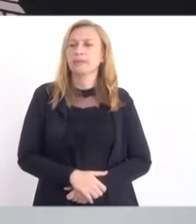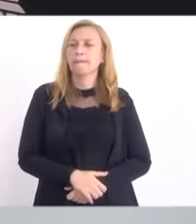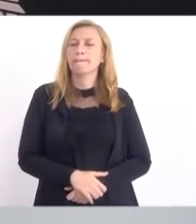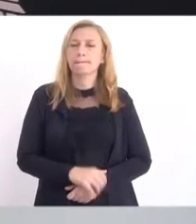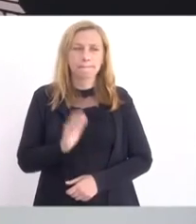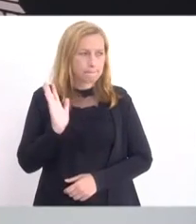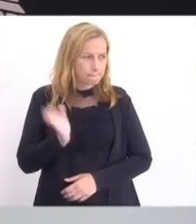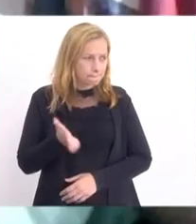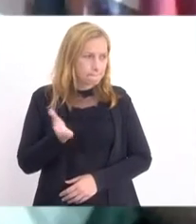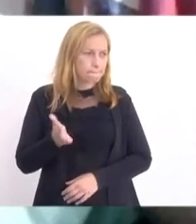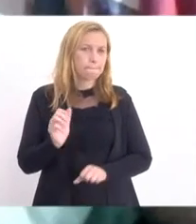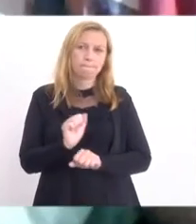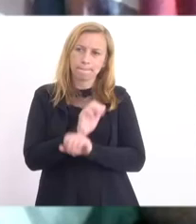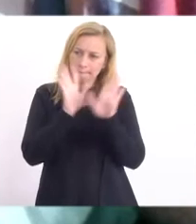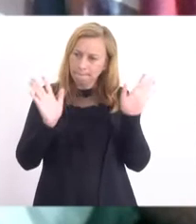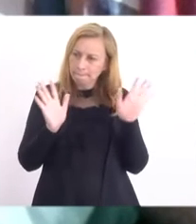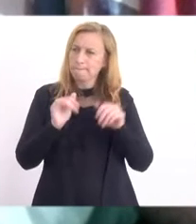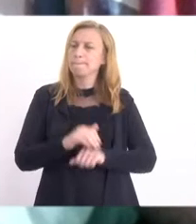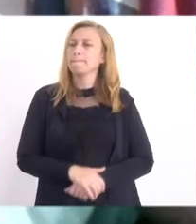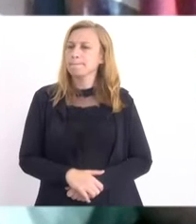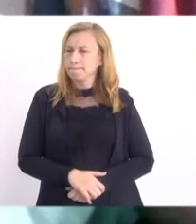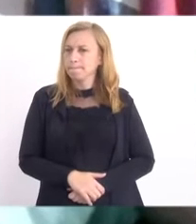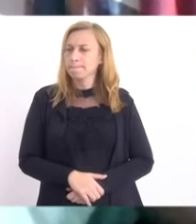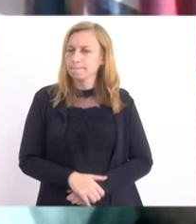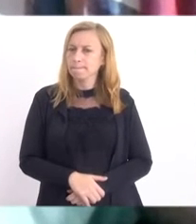Já está claro. Para mim, está claro.